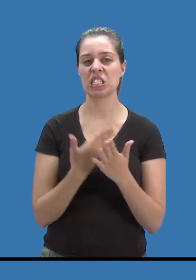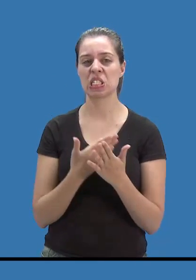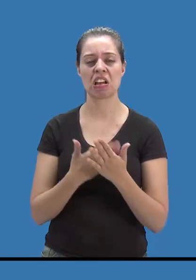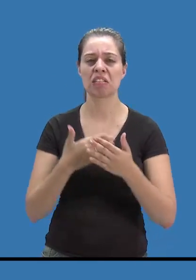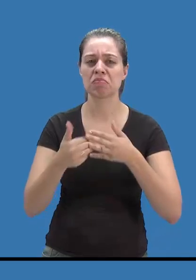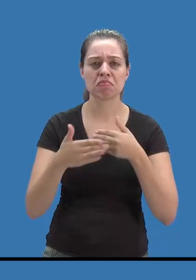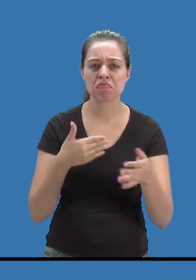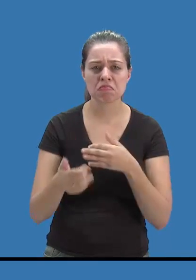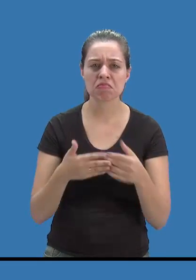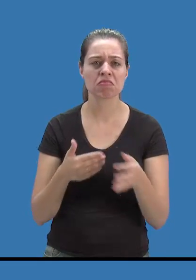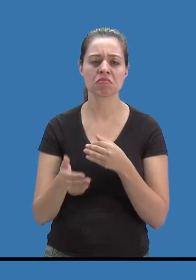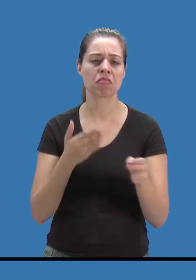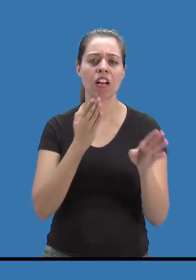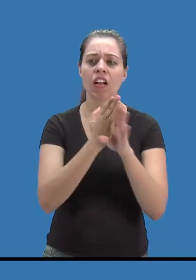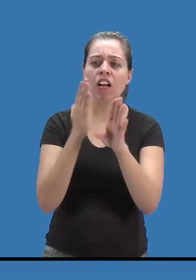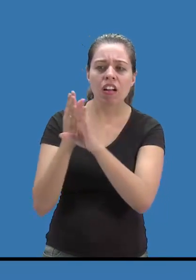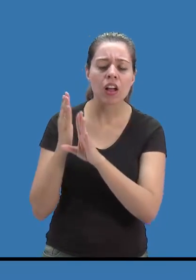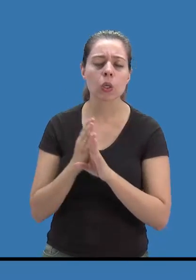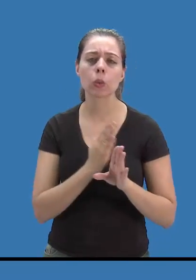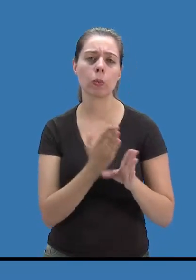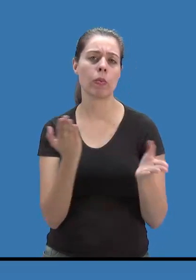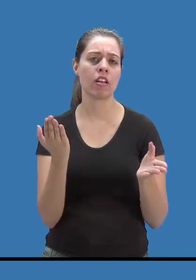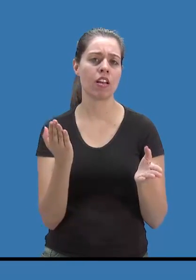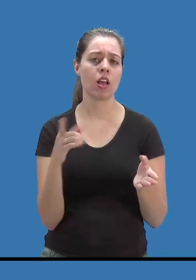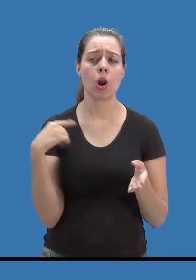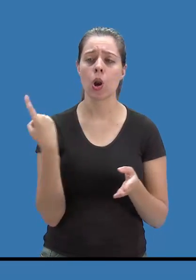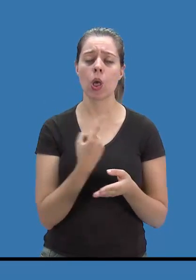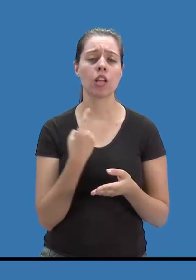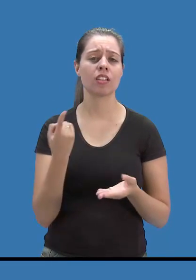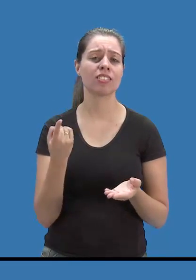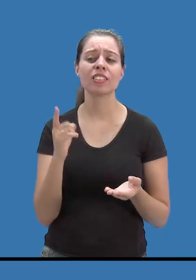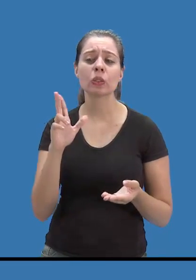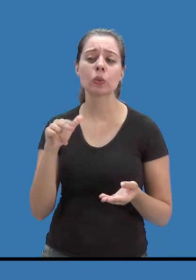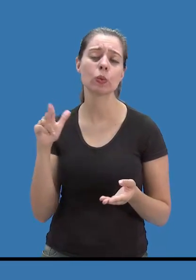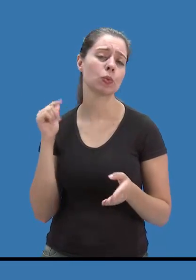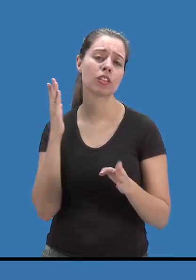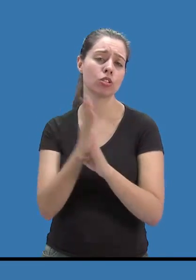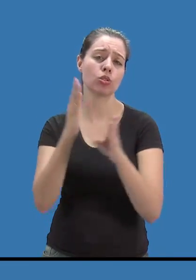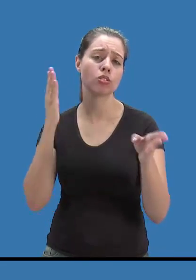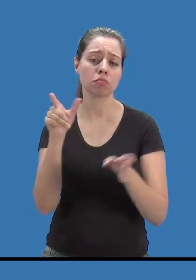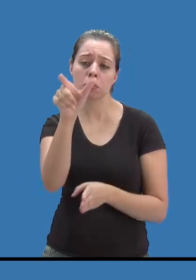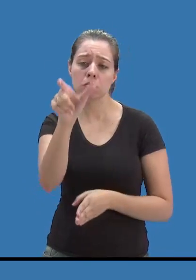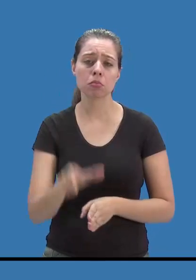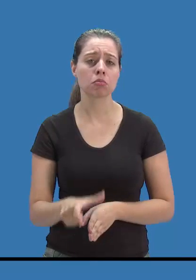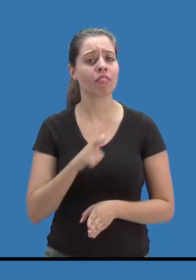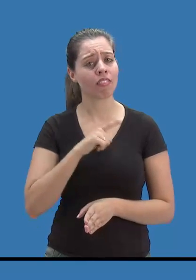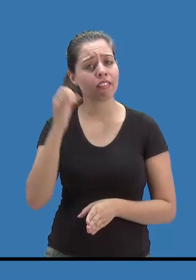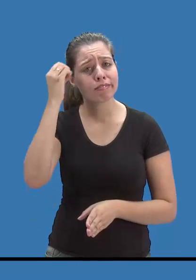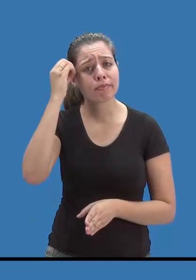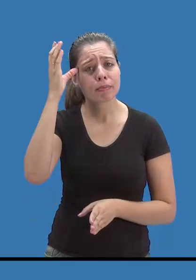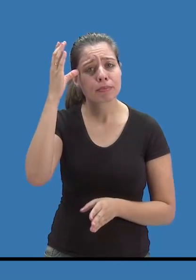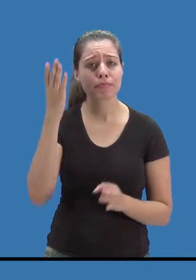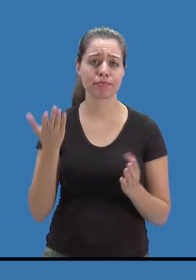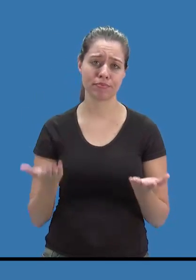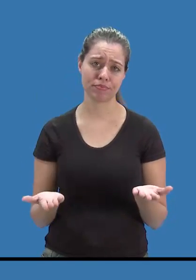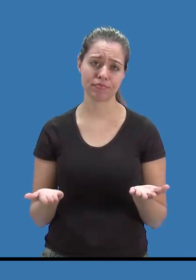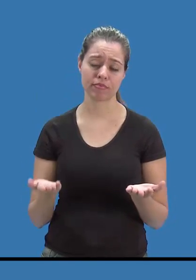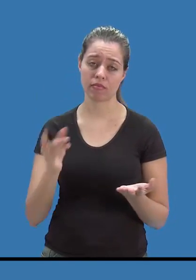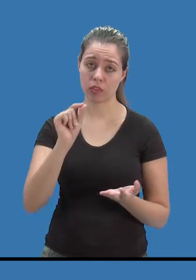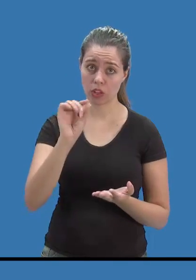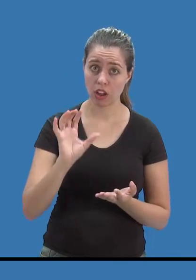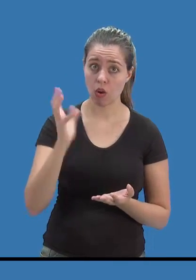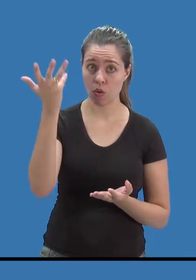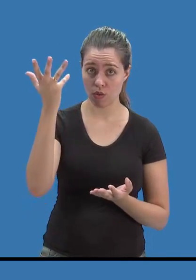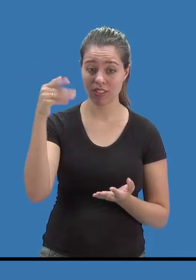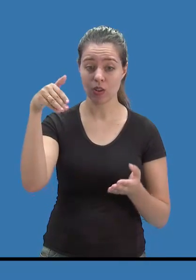prioridade, nós não vamos identificar, sem situações intencionais, hoje, um sujeito com altas habilidades. O que